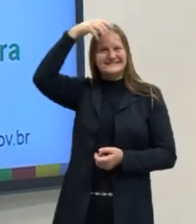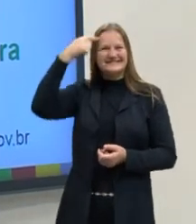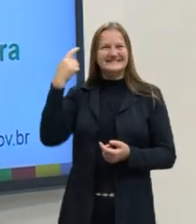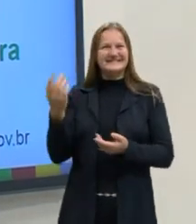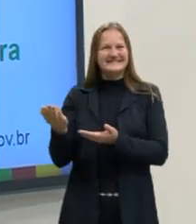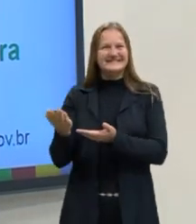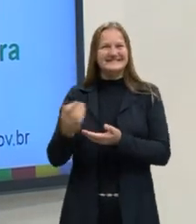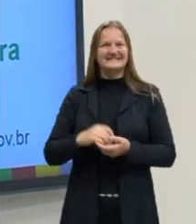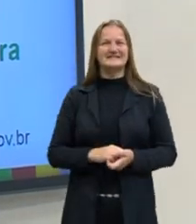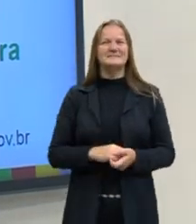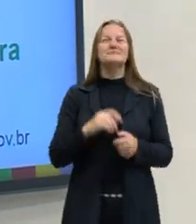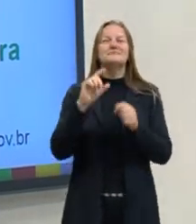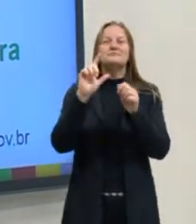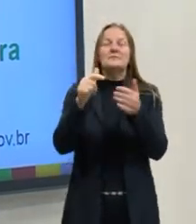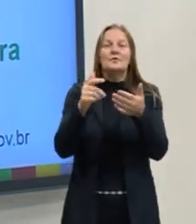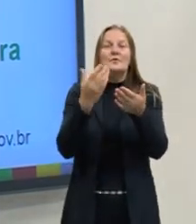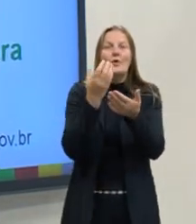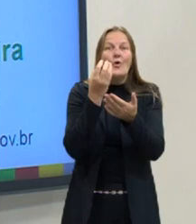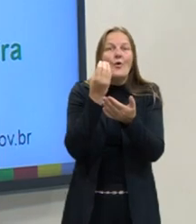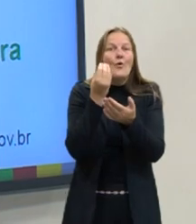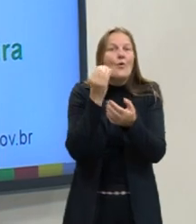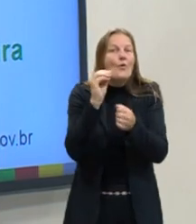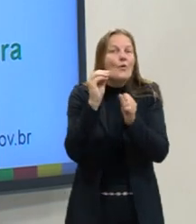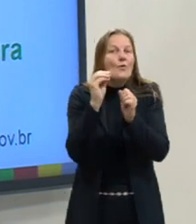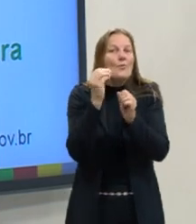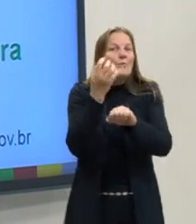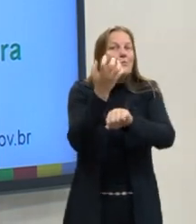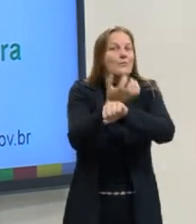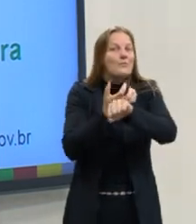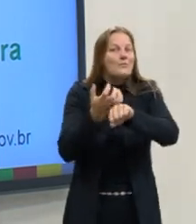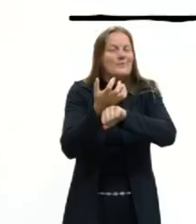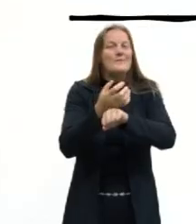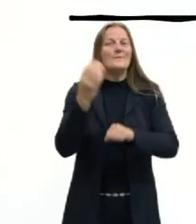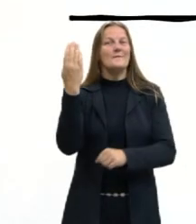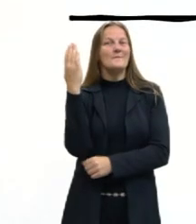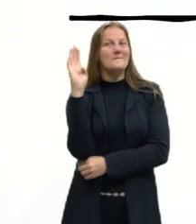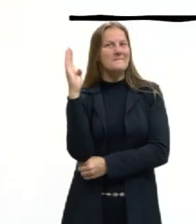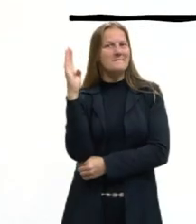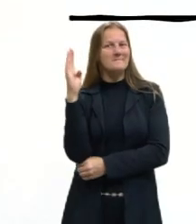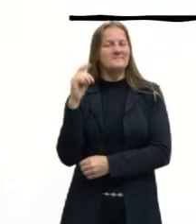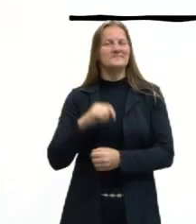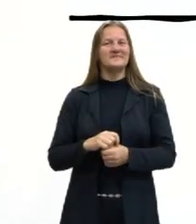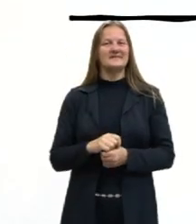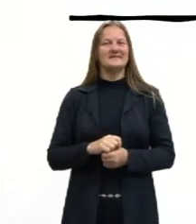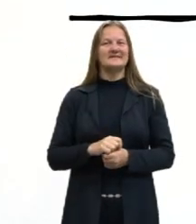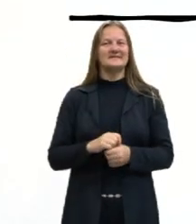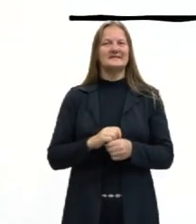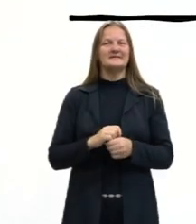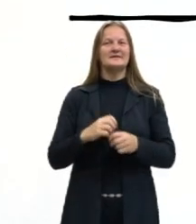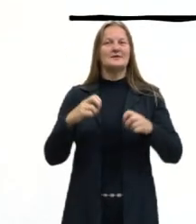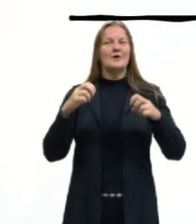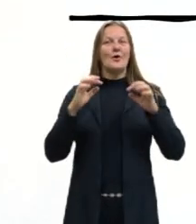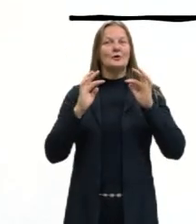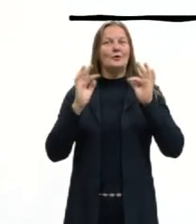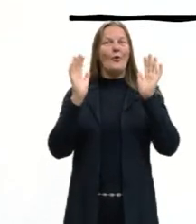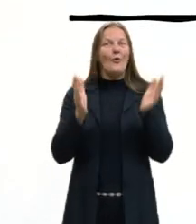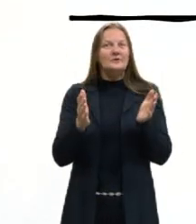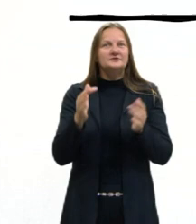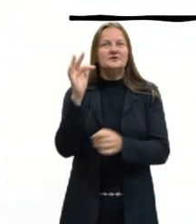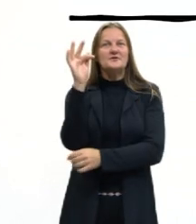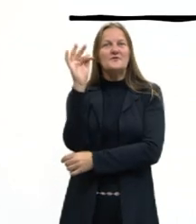então para o componente curricular de hoje, que é Biologia. Vamos falar sobre Fisiologia